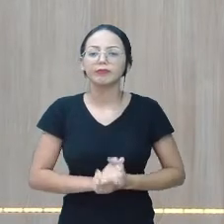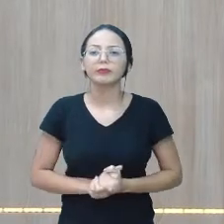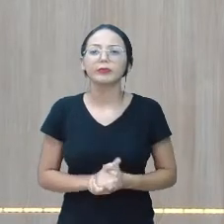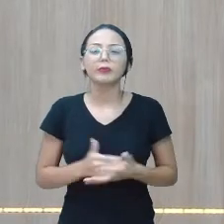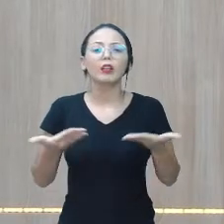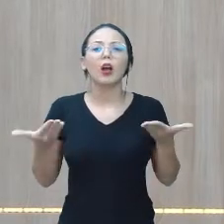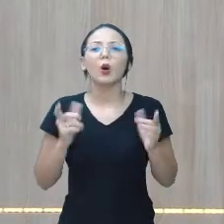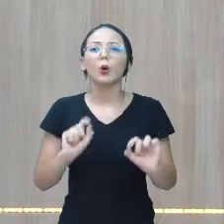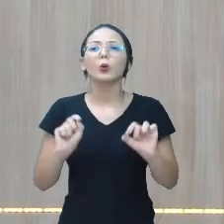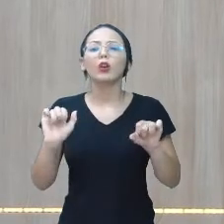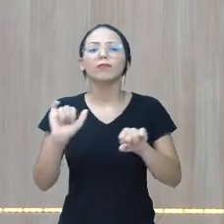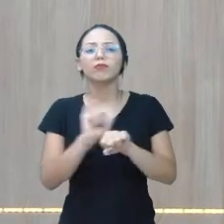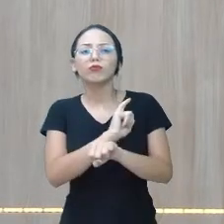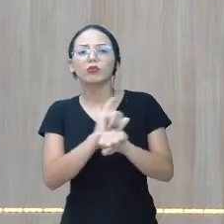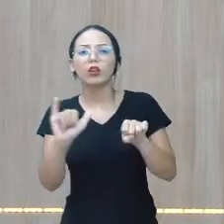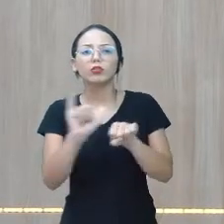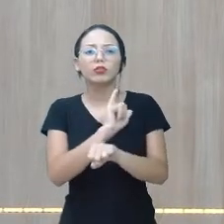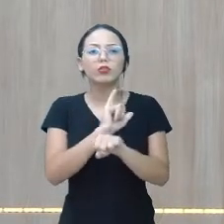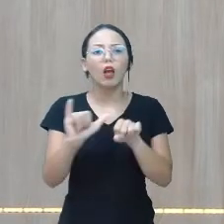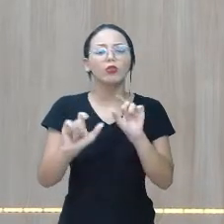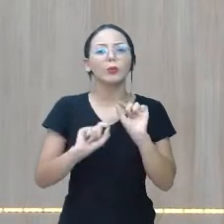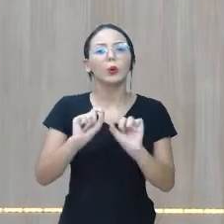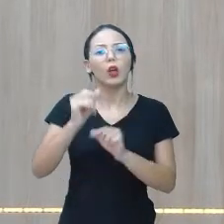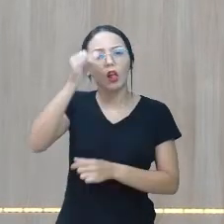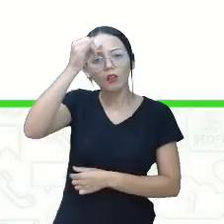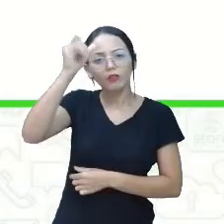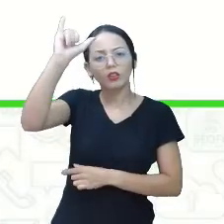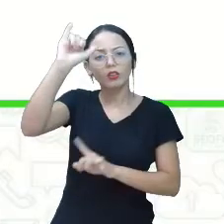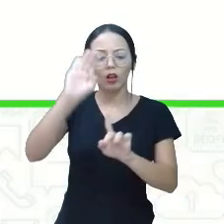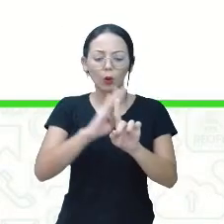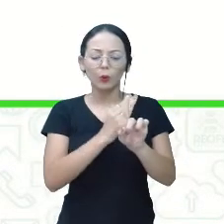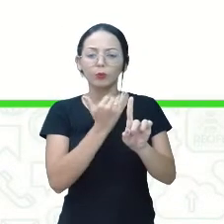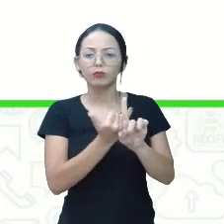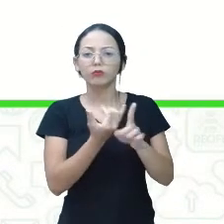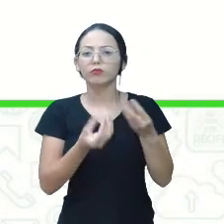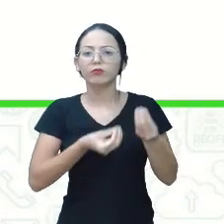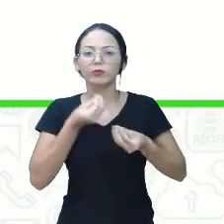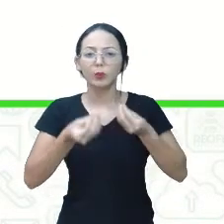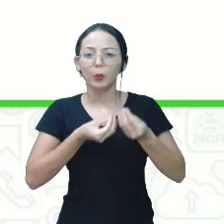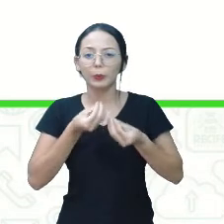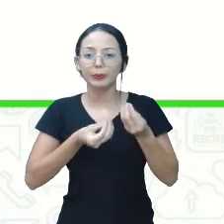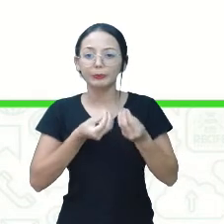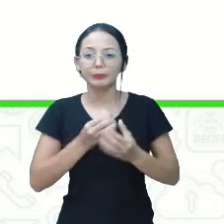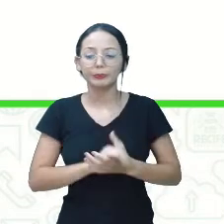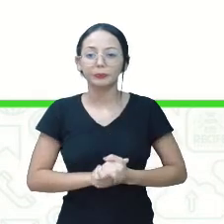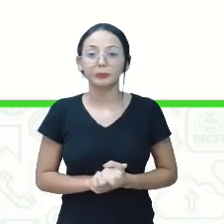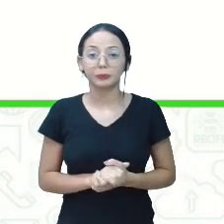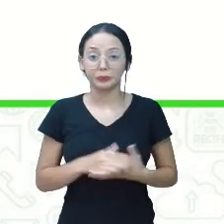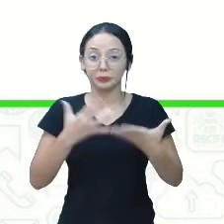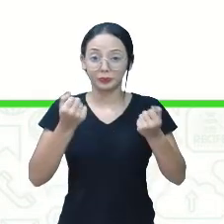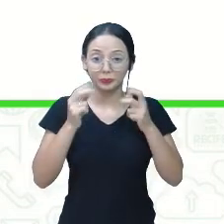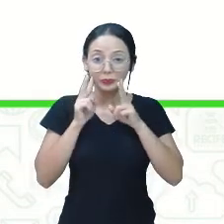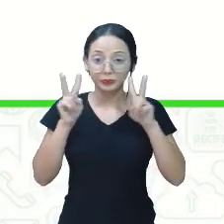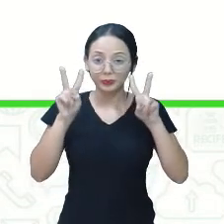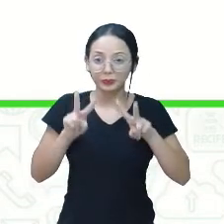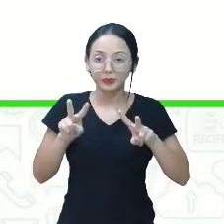Agora, quais são as estratégias para combater e prevenir o bullying? Vamos ver?